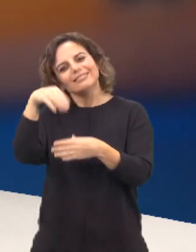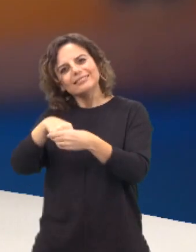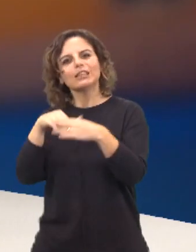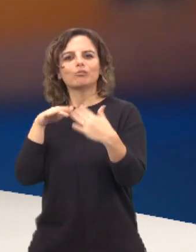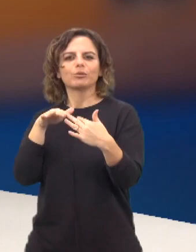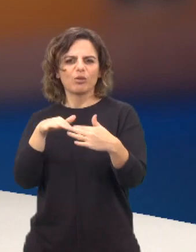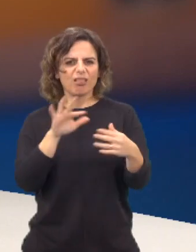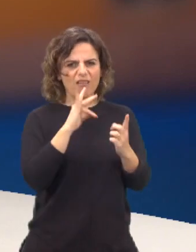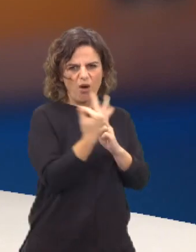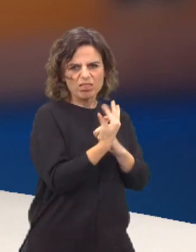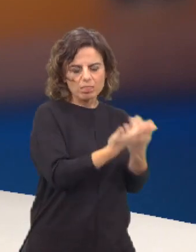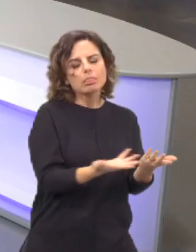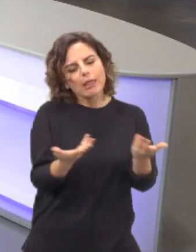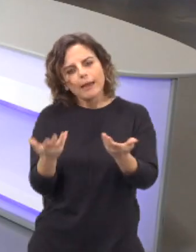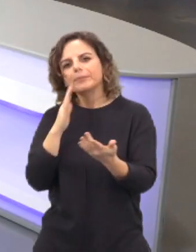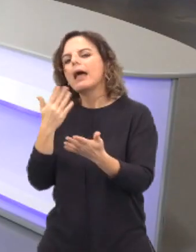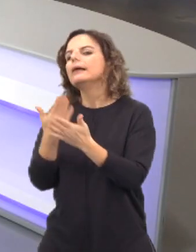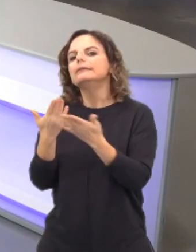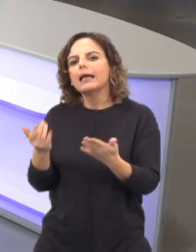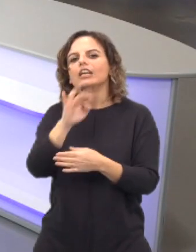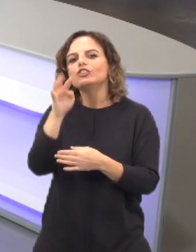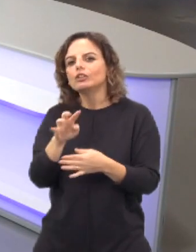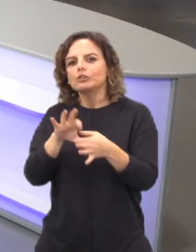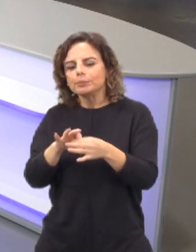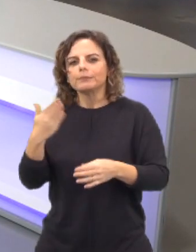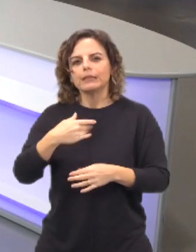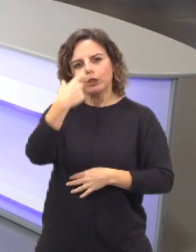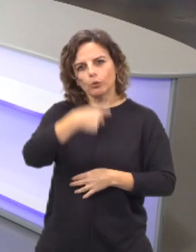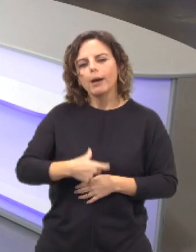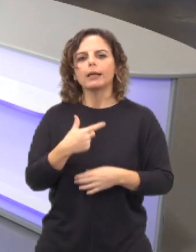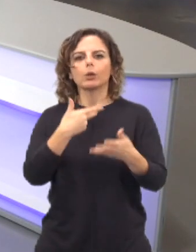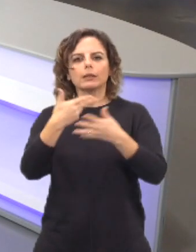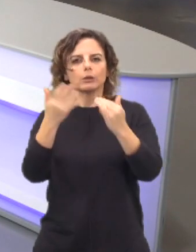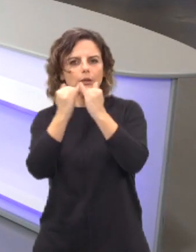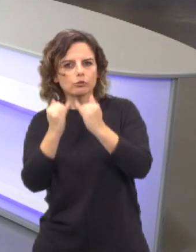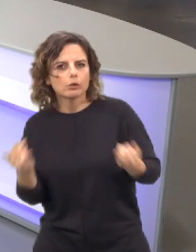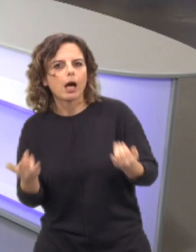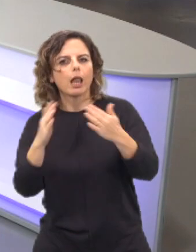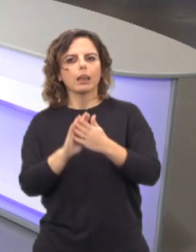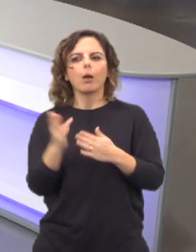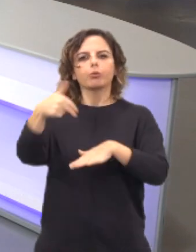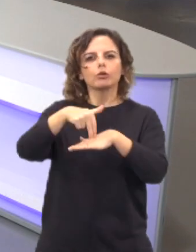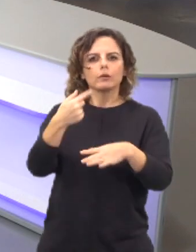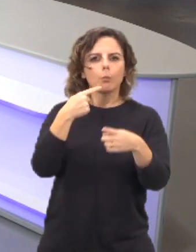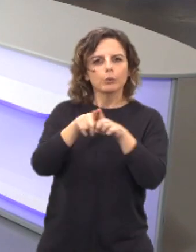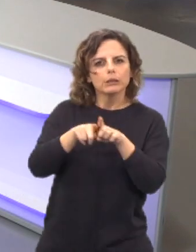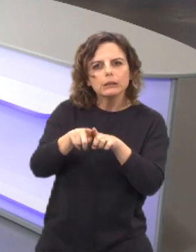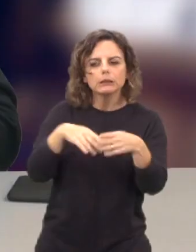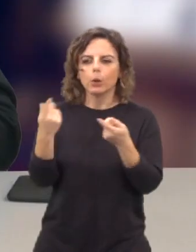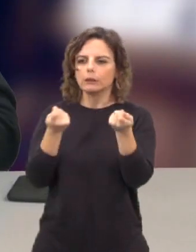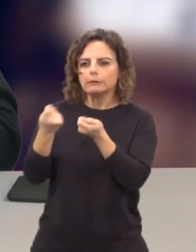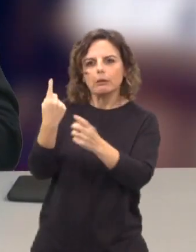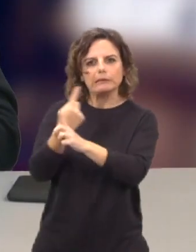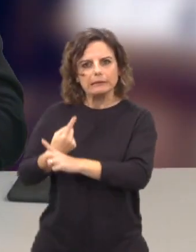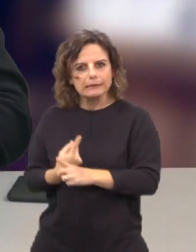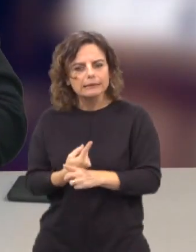deste desporto, e isso, por exemplo, já nos remete para outras questões de direitos humanos, de relações internacionais, de tomadas de posição políticas de várias